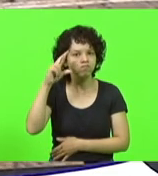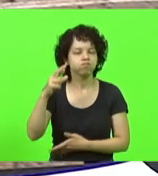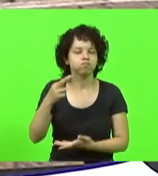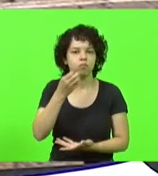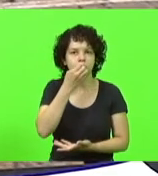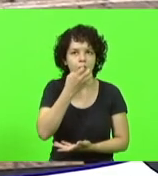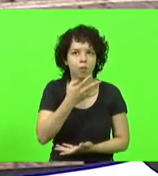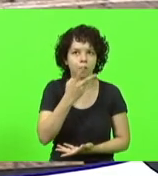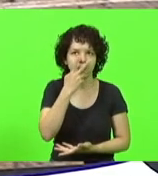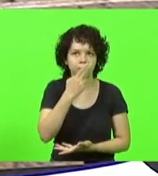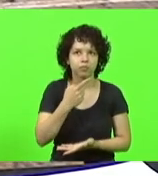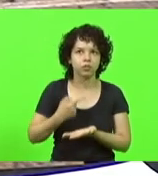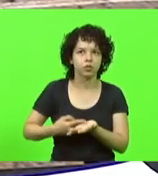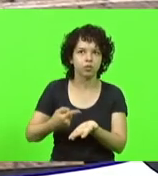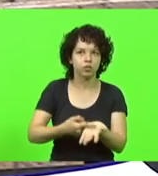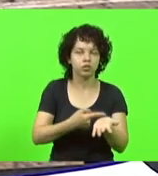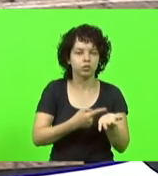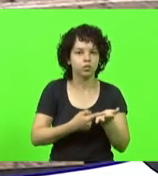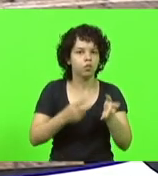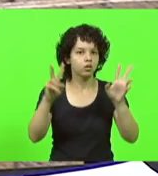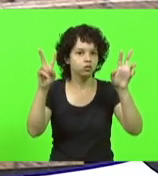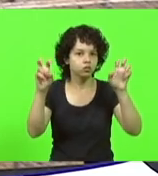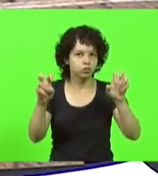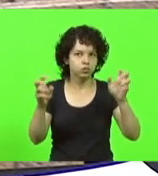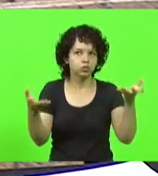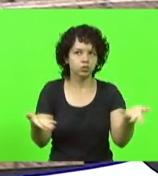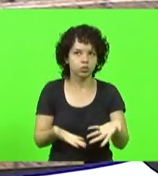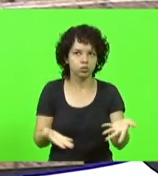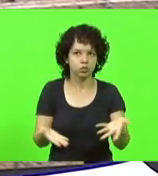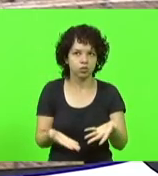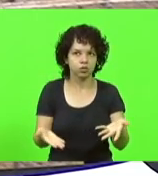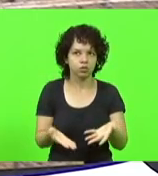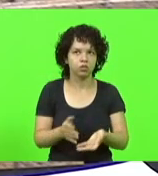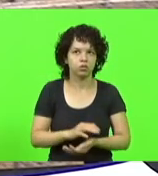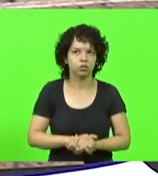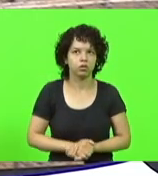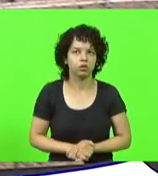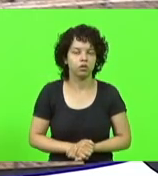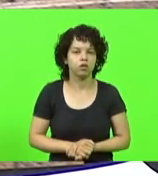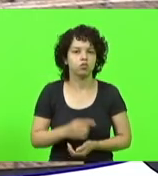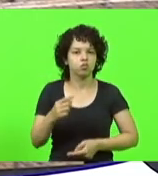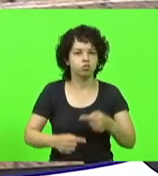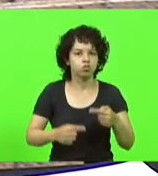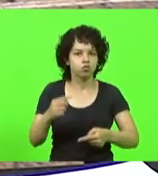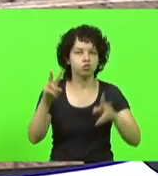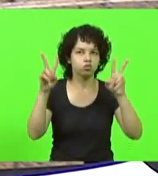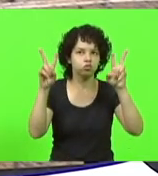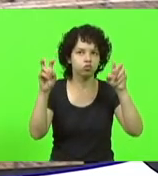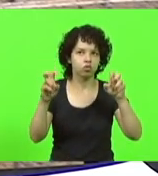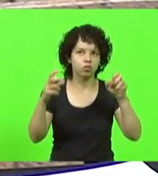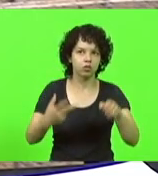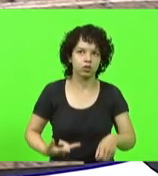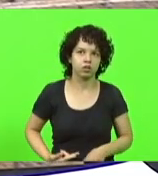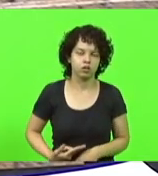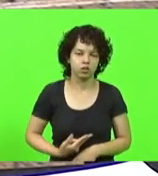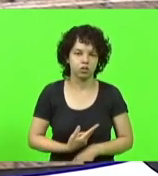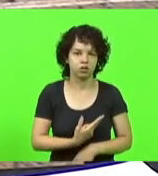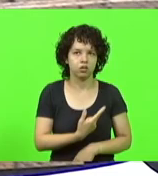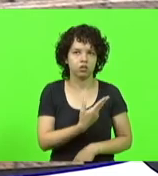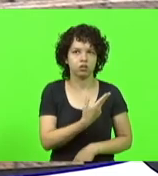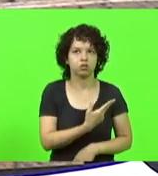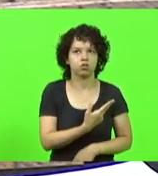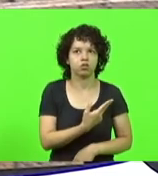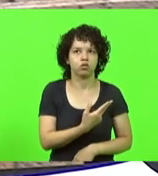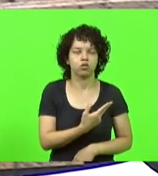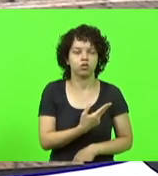combinou o assunto no dia de hoje. Mas, falar dessas cirurgias que foram represadas aí para mim, foi